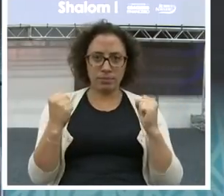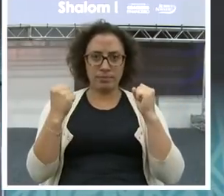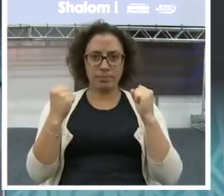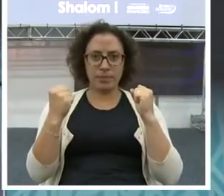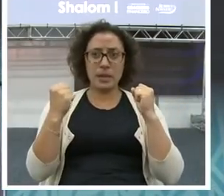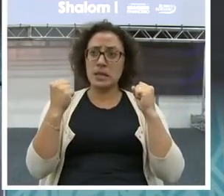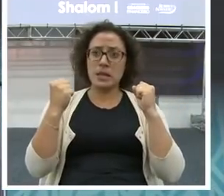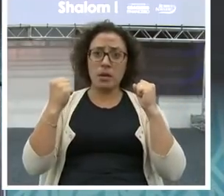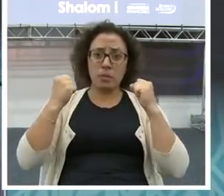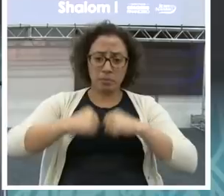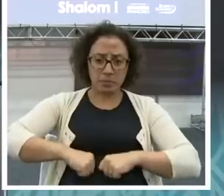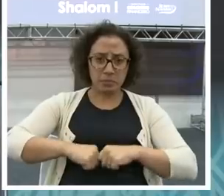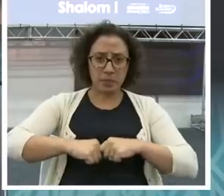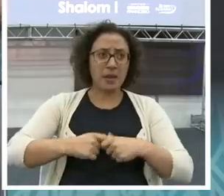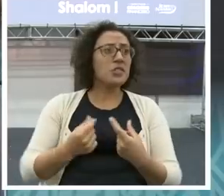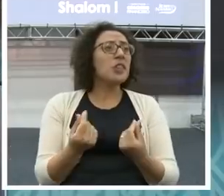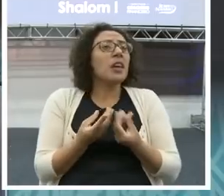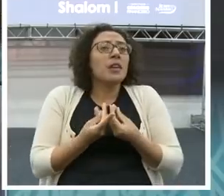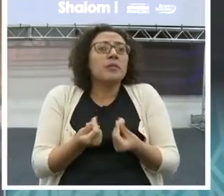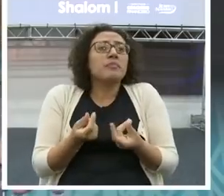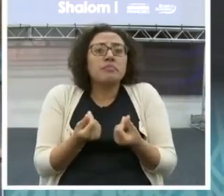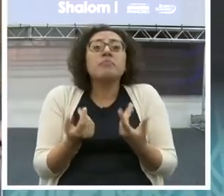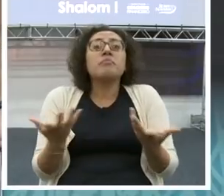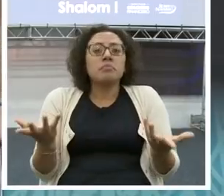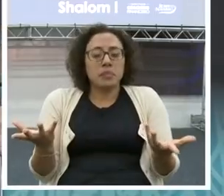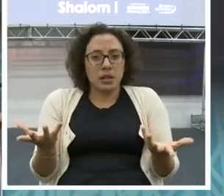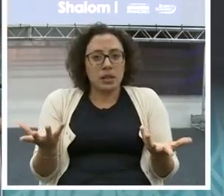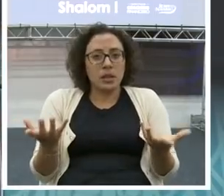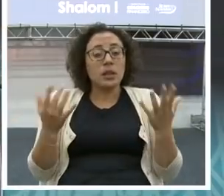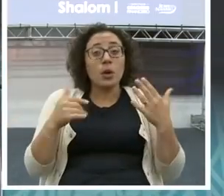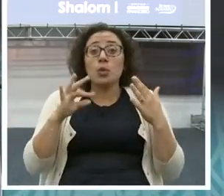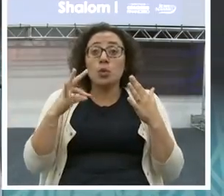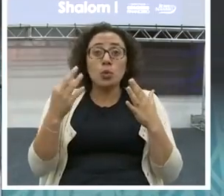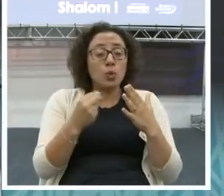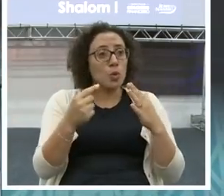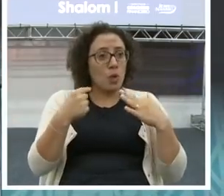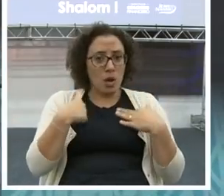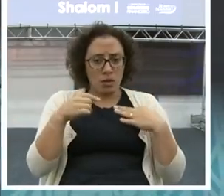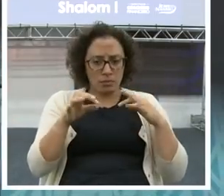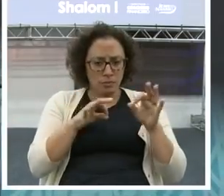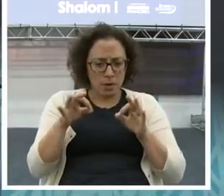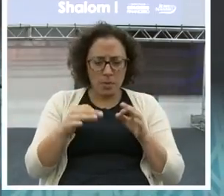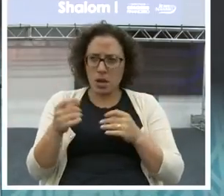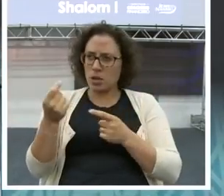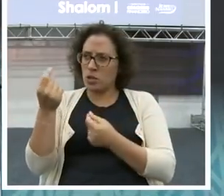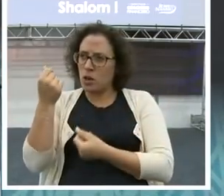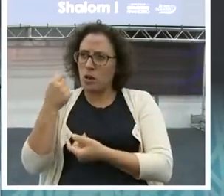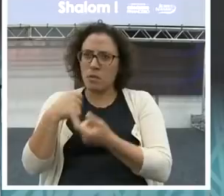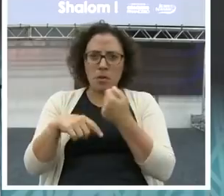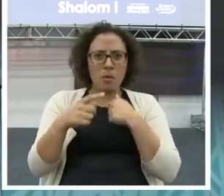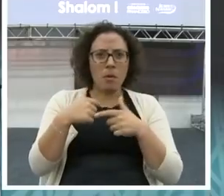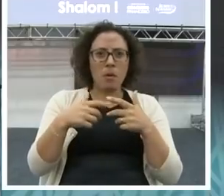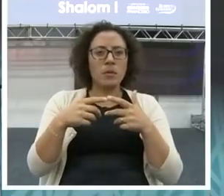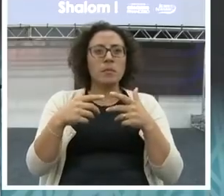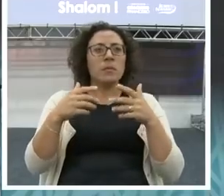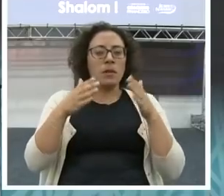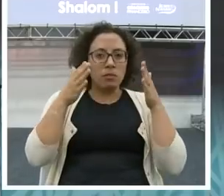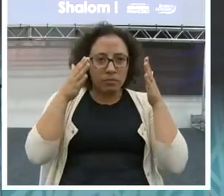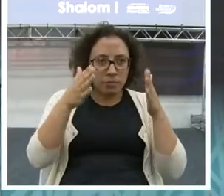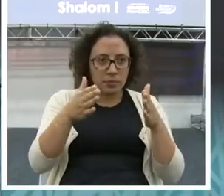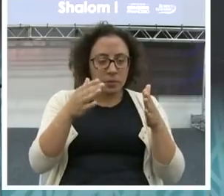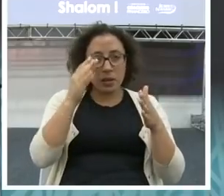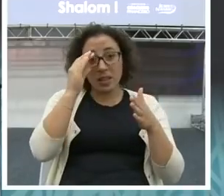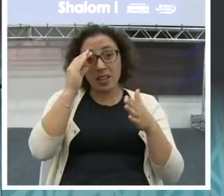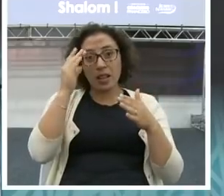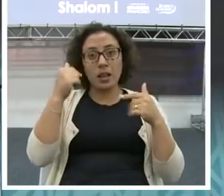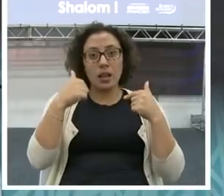tudo que eu faço é para esse lado. Eu sou um cara extremamente doador. Eu não dou dízimo 10%. Tem mês